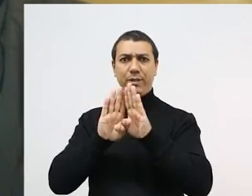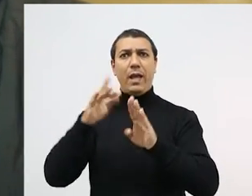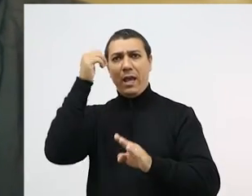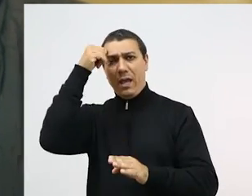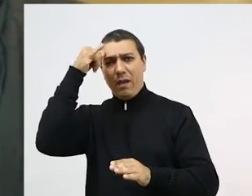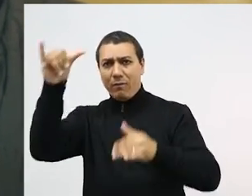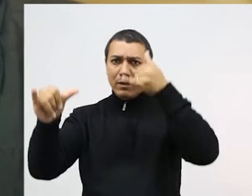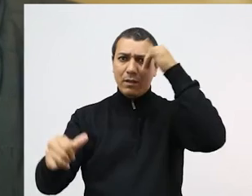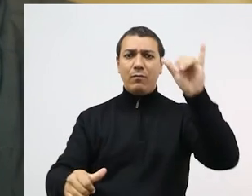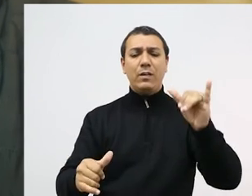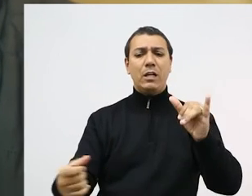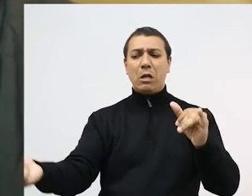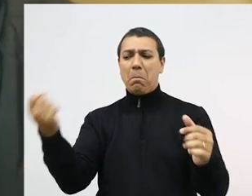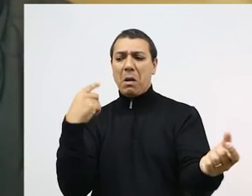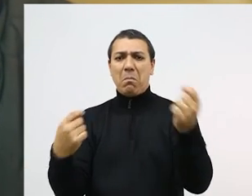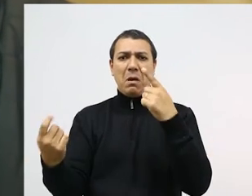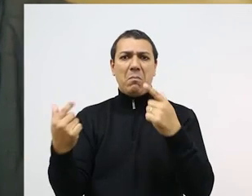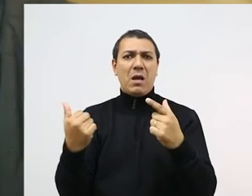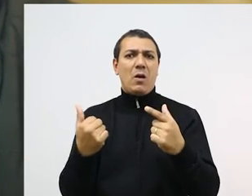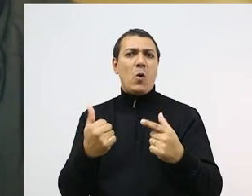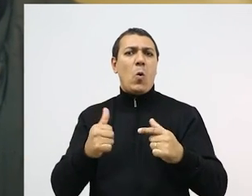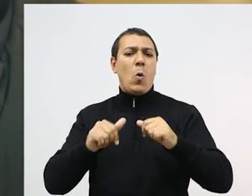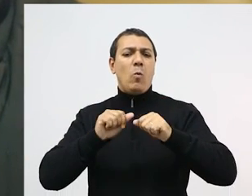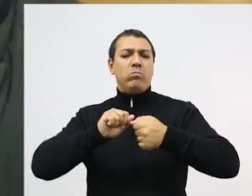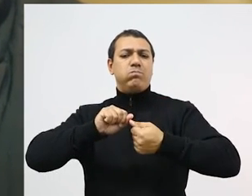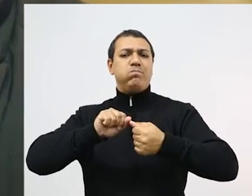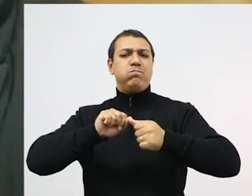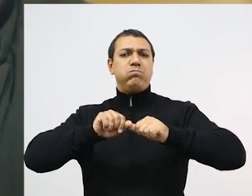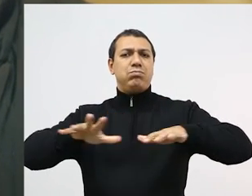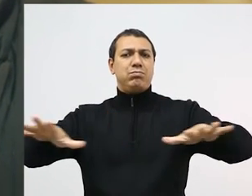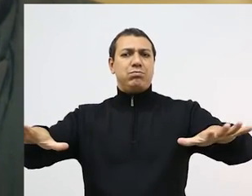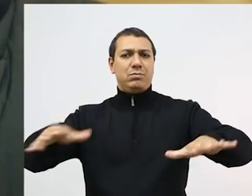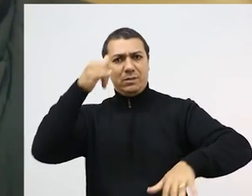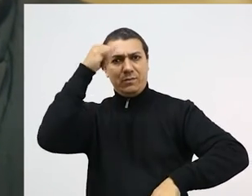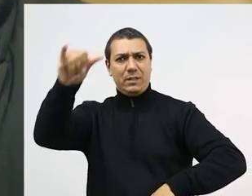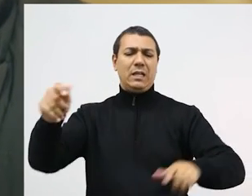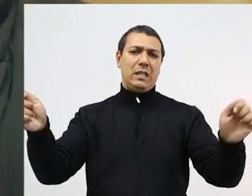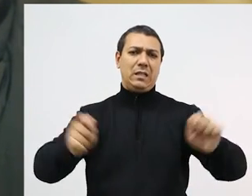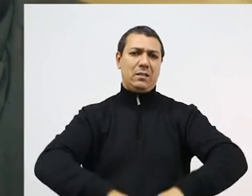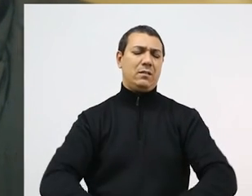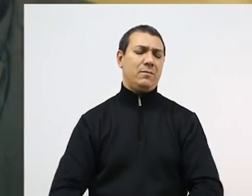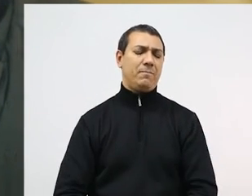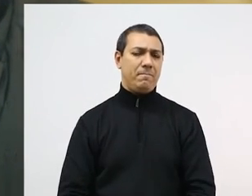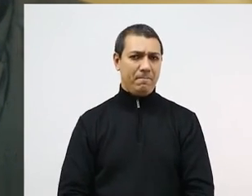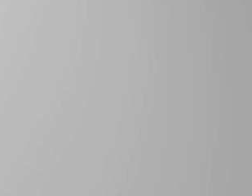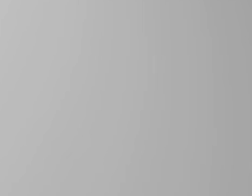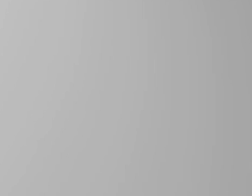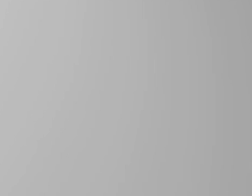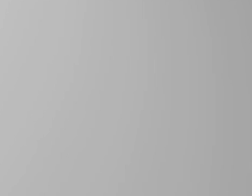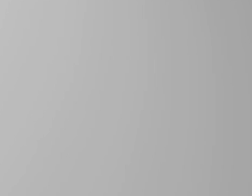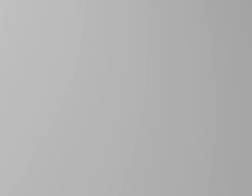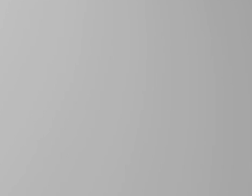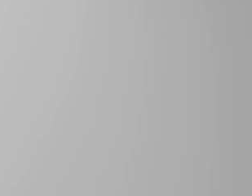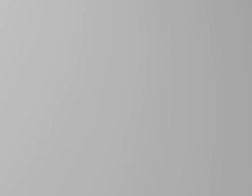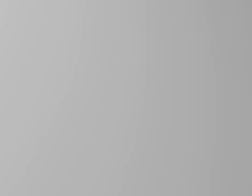do próprio carro já ser uma barreira para a transmissão das gotículas no dia a dia, no trânsito.